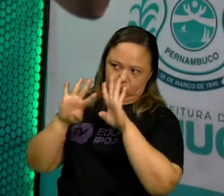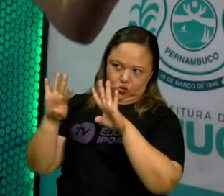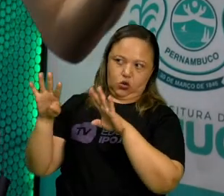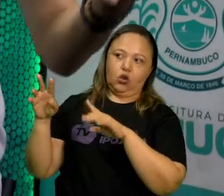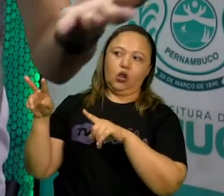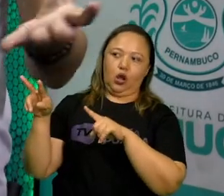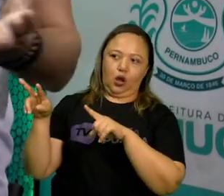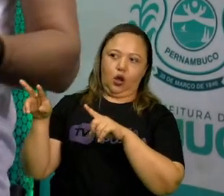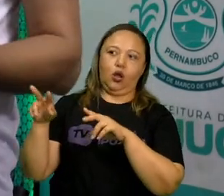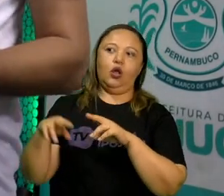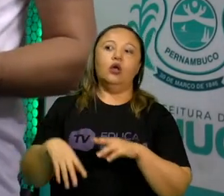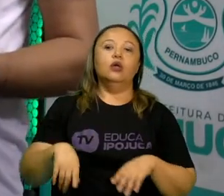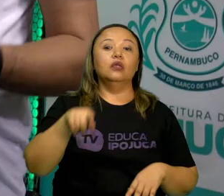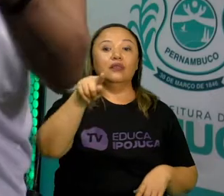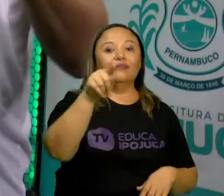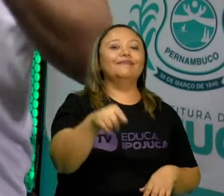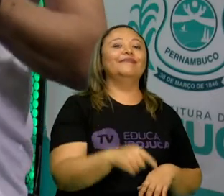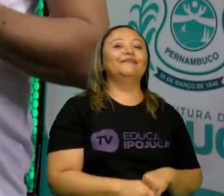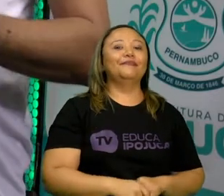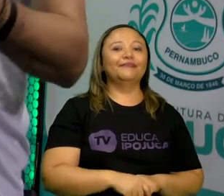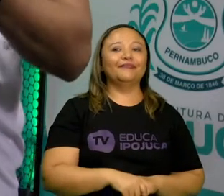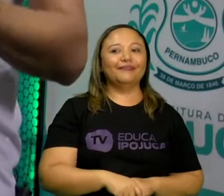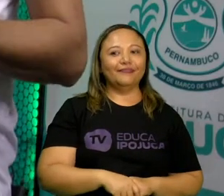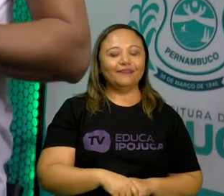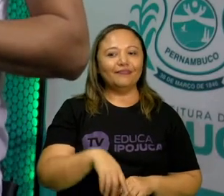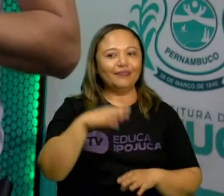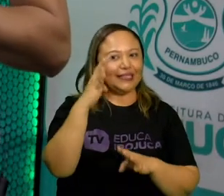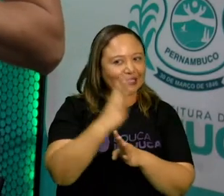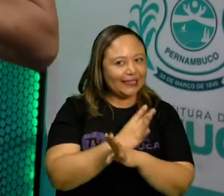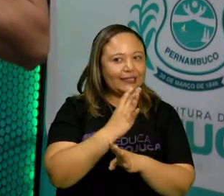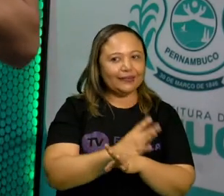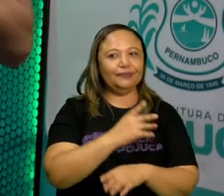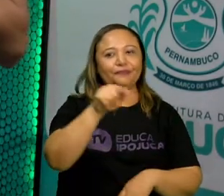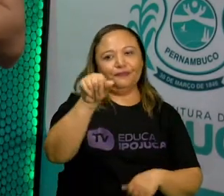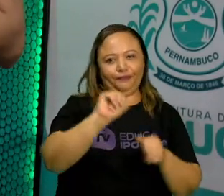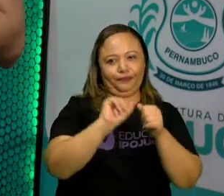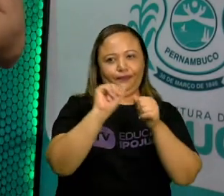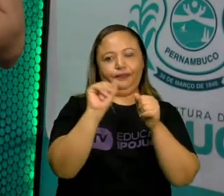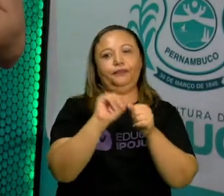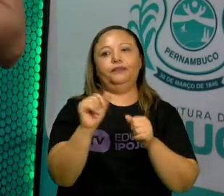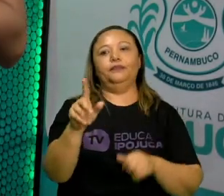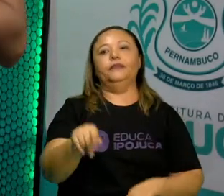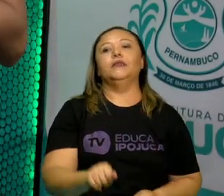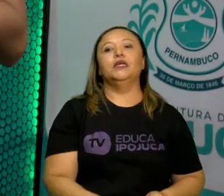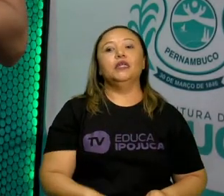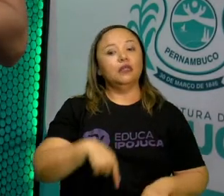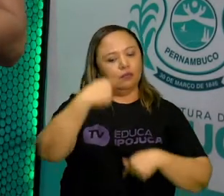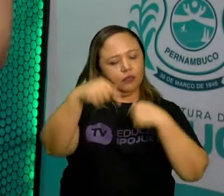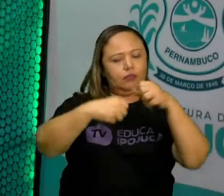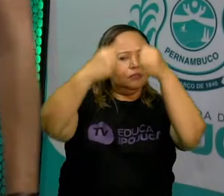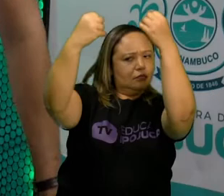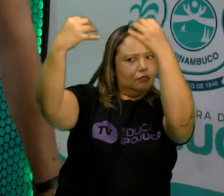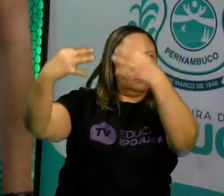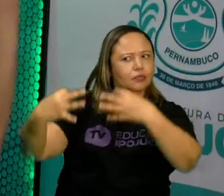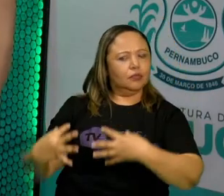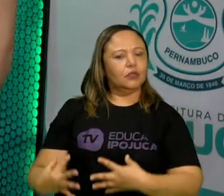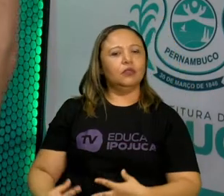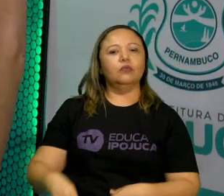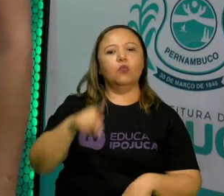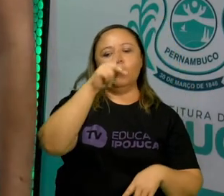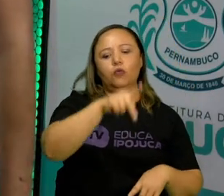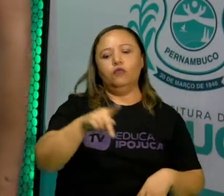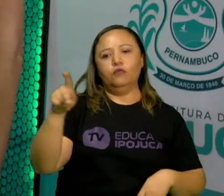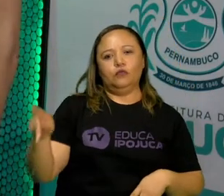tentar fazer um teatrimo de sombras em casa e depois você comenta com a sua professora, seu professor de arte. Beleza? E a gente se vê